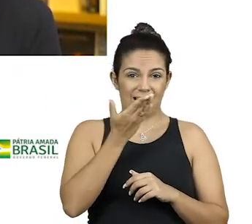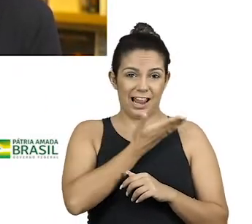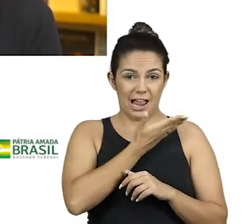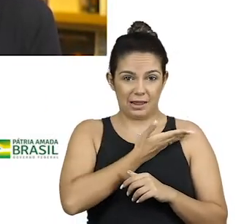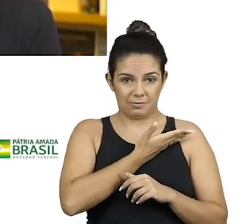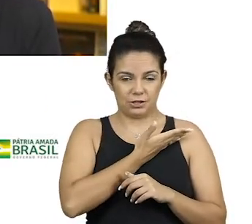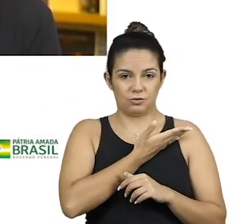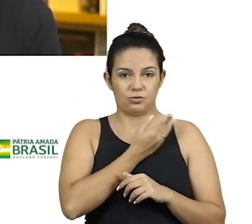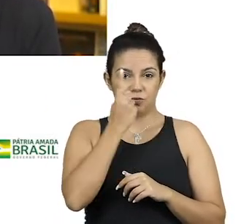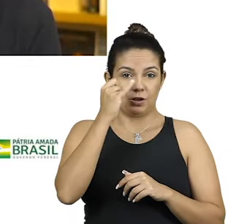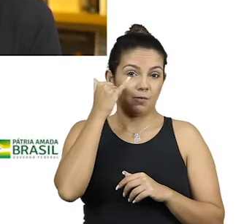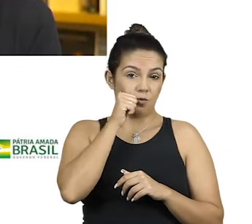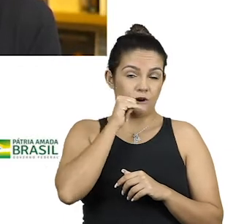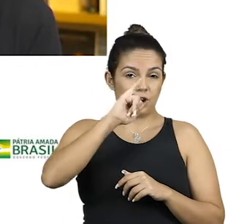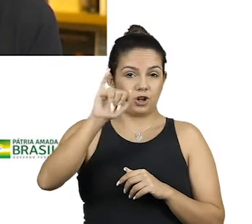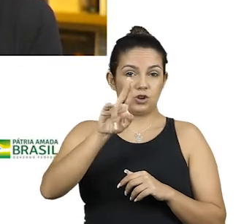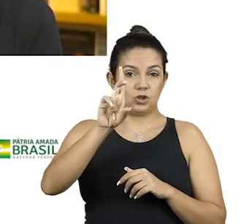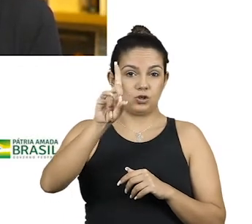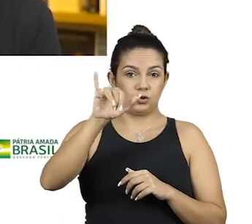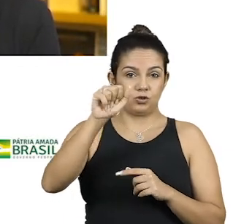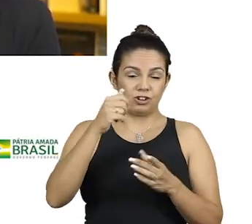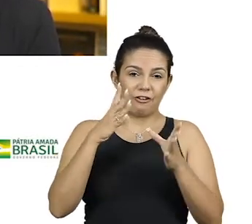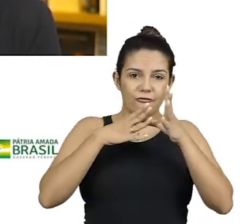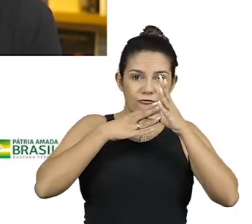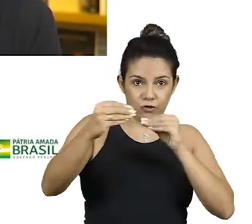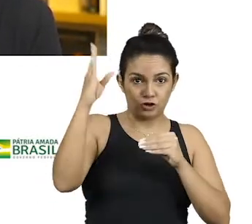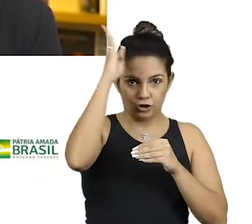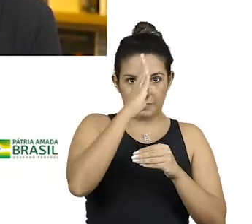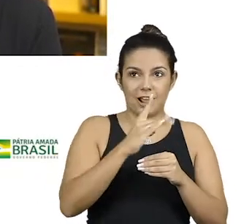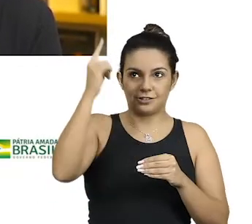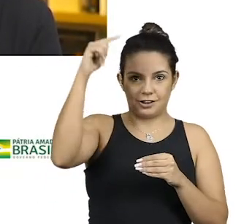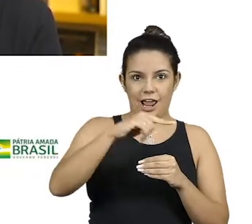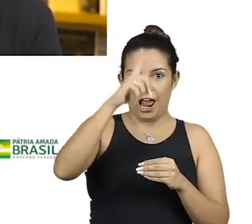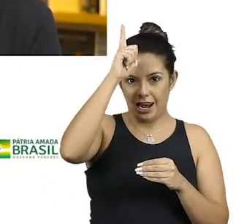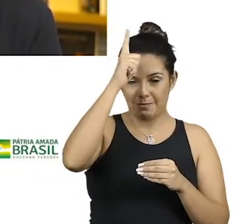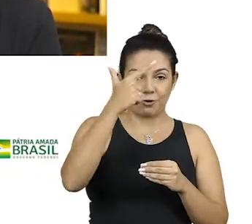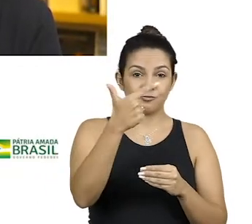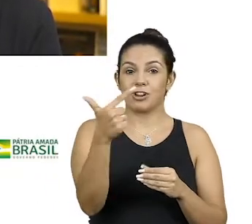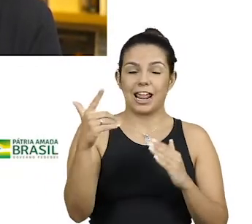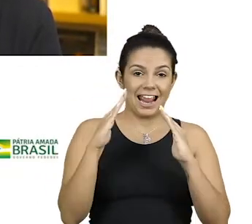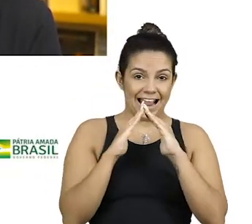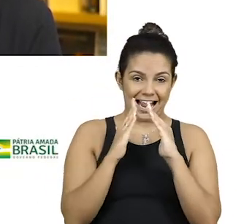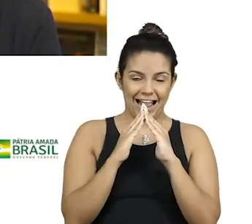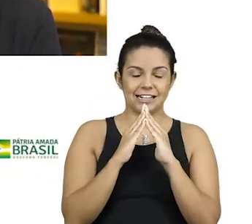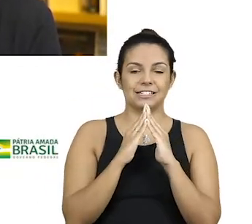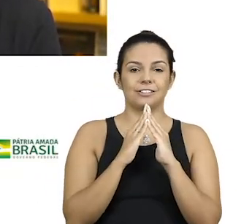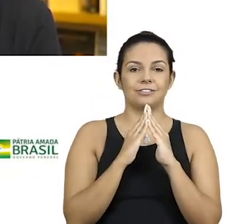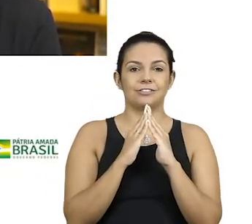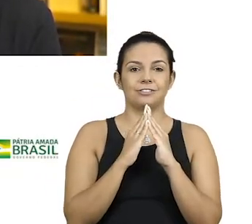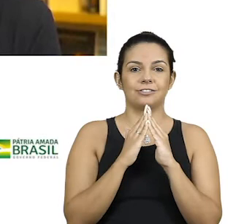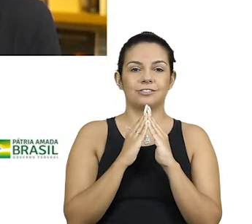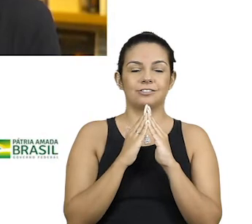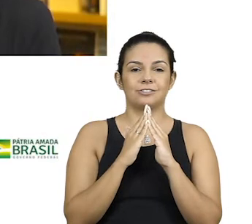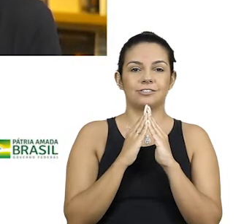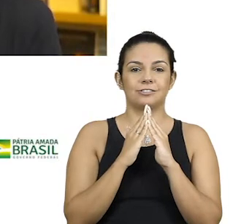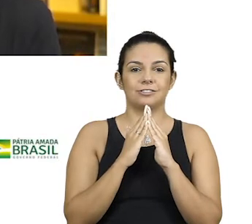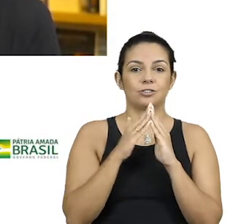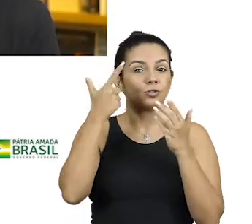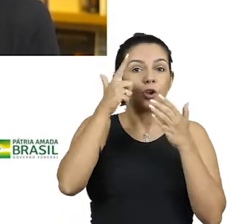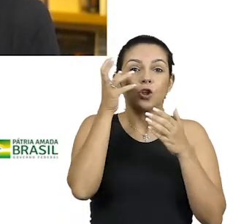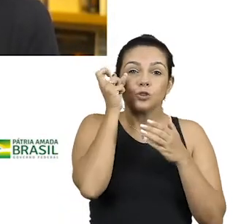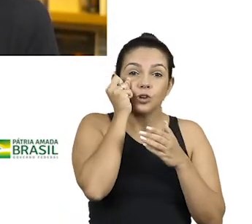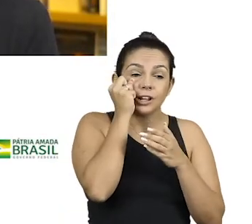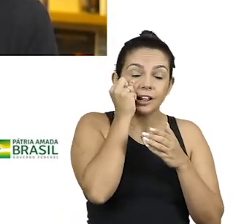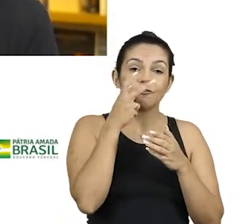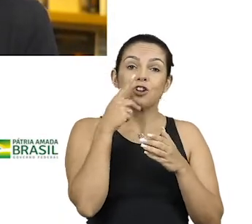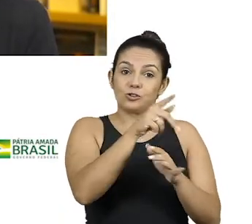uma judia alemã, refugiada, que chegou ao Brasil e não tinha para onde ir, onde cair, para dormir, e a sua